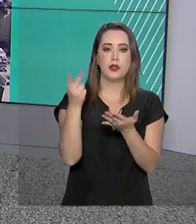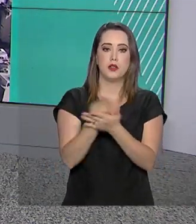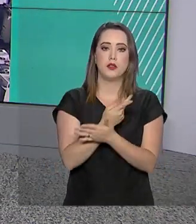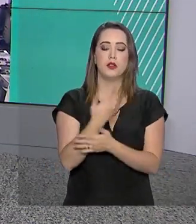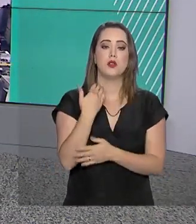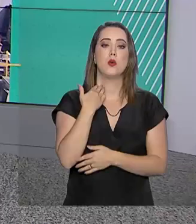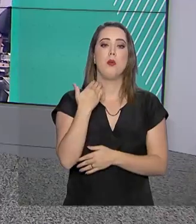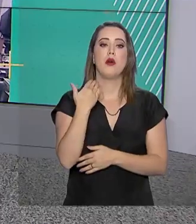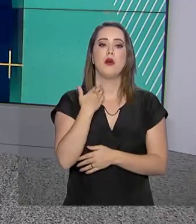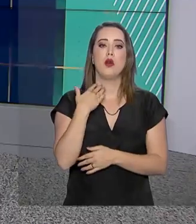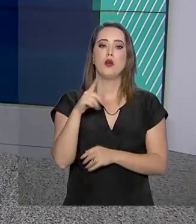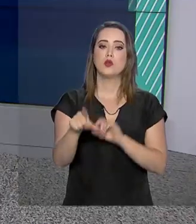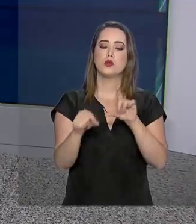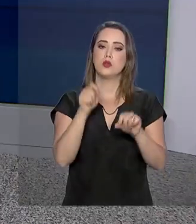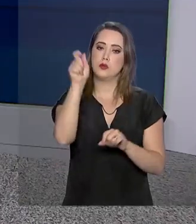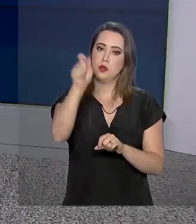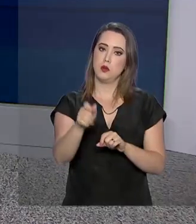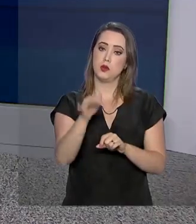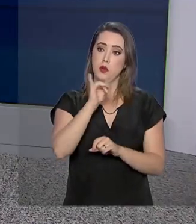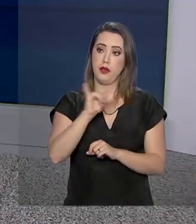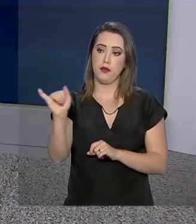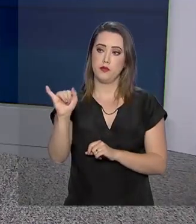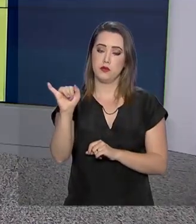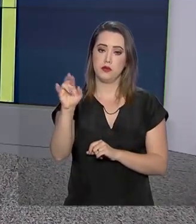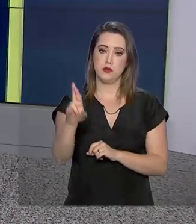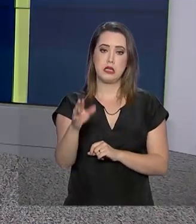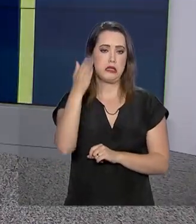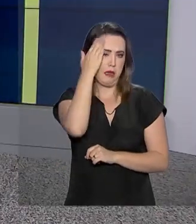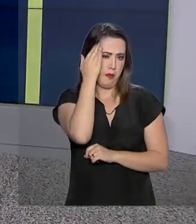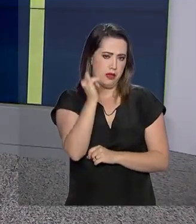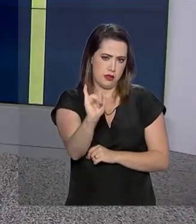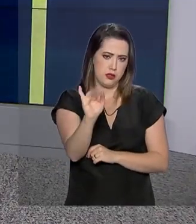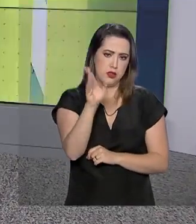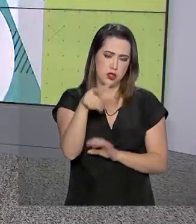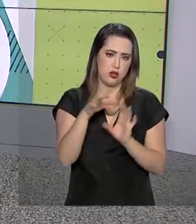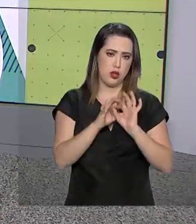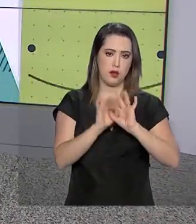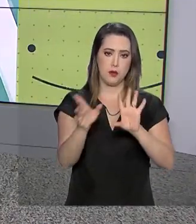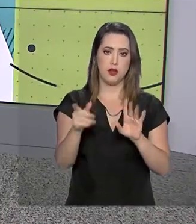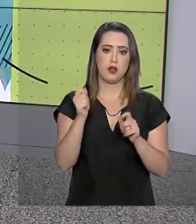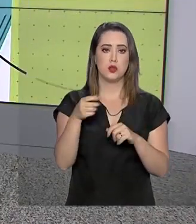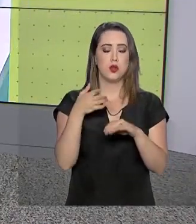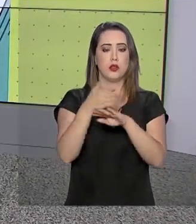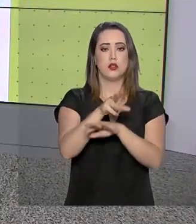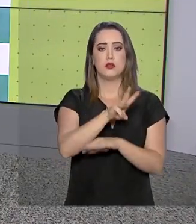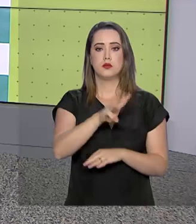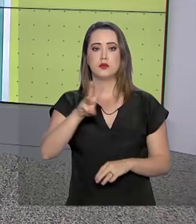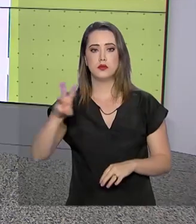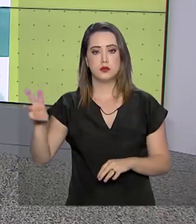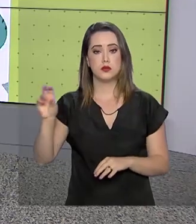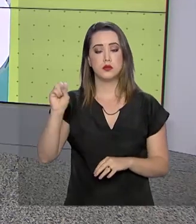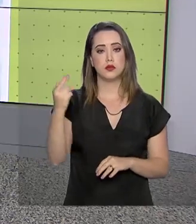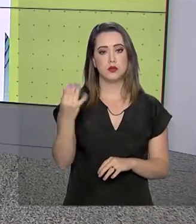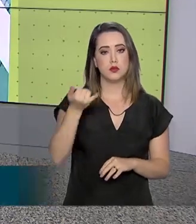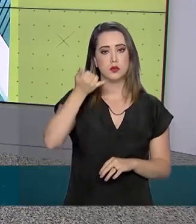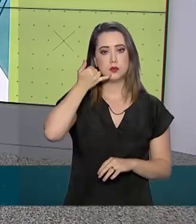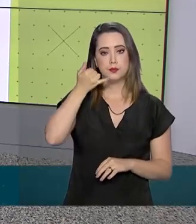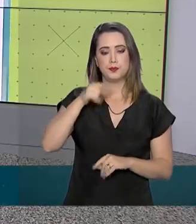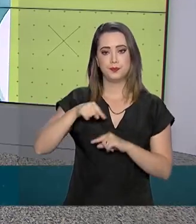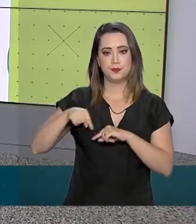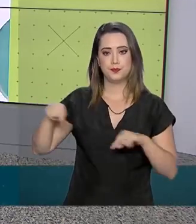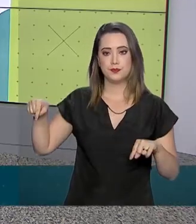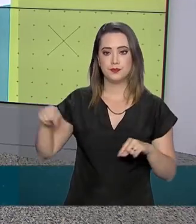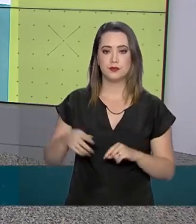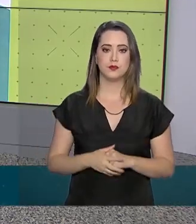conta bancária indicada pelo contribuinte. Para saber se teve a declaração liberada, basta acessar o site da Receita ou